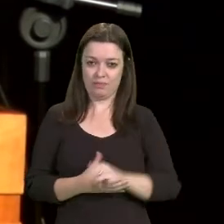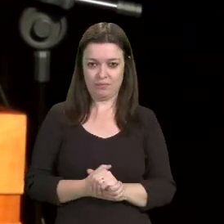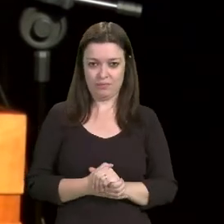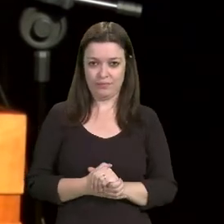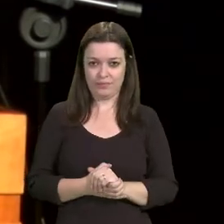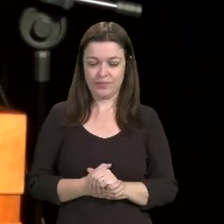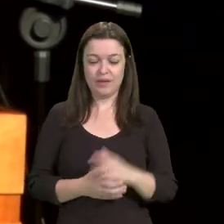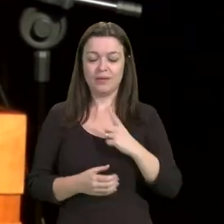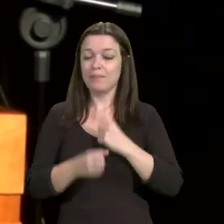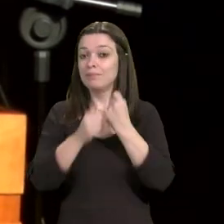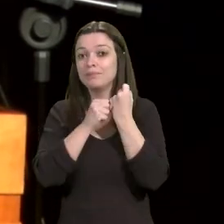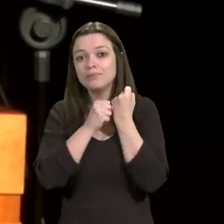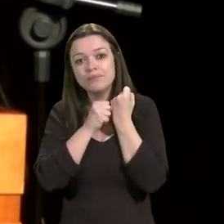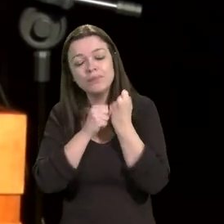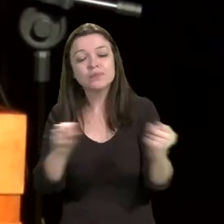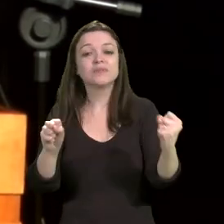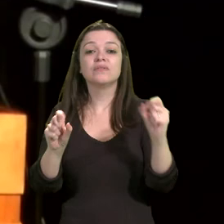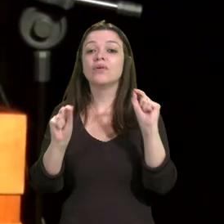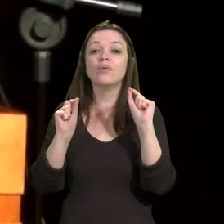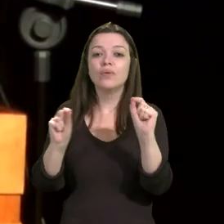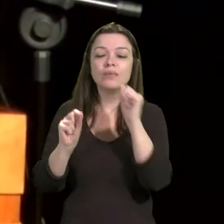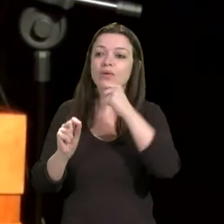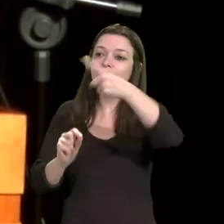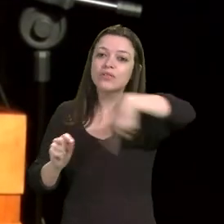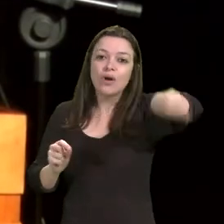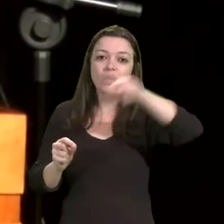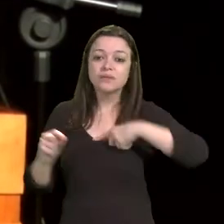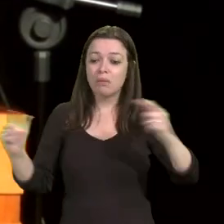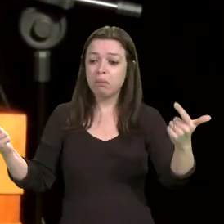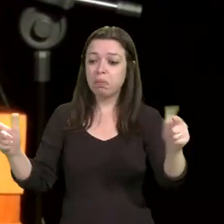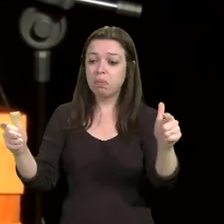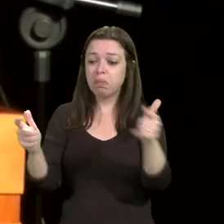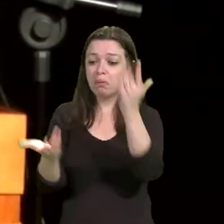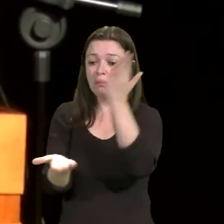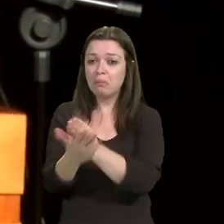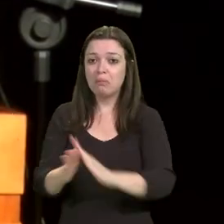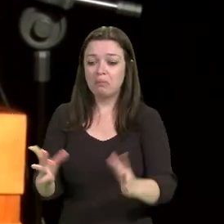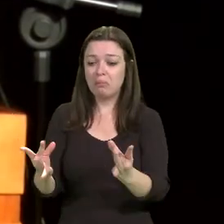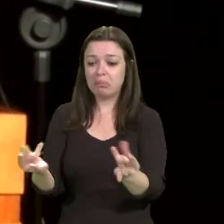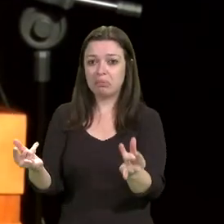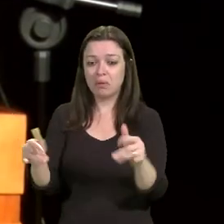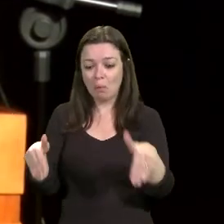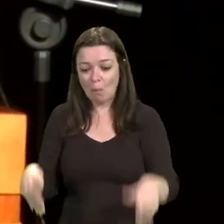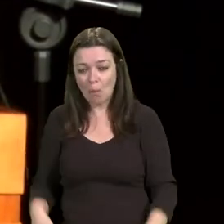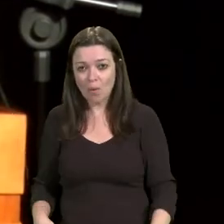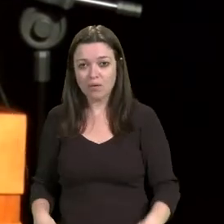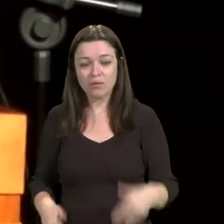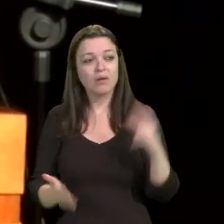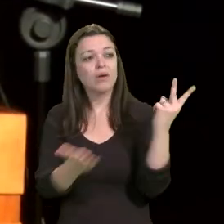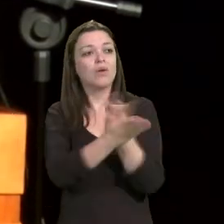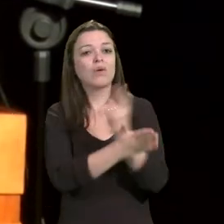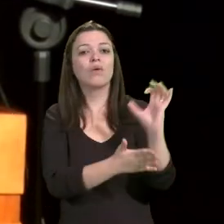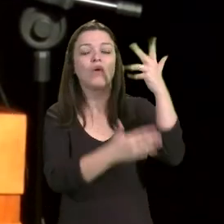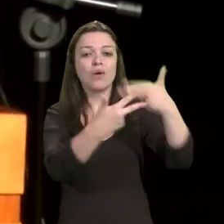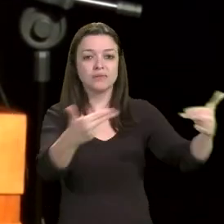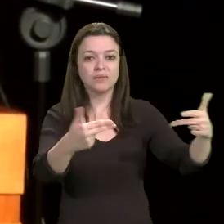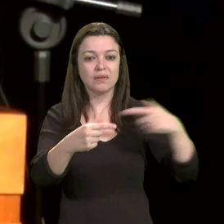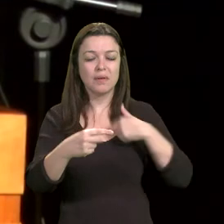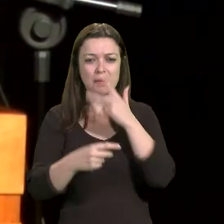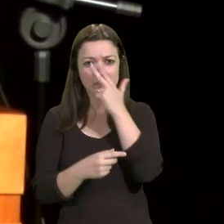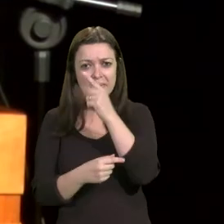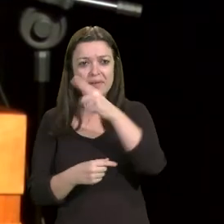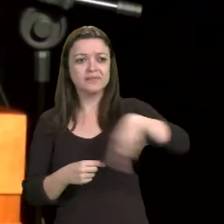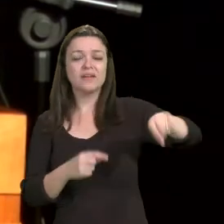Não é possível que sucumbamos a tais medidas que desafiam a nossa